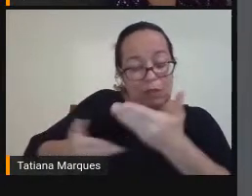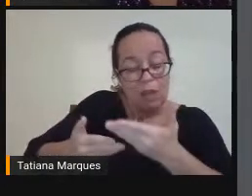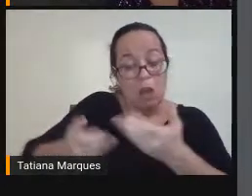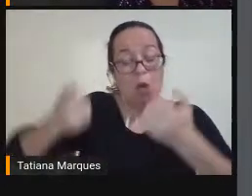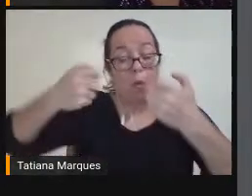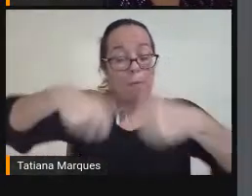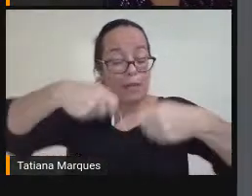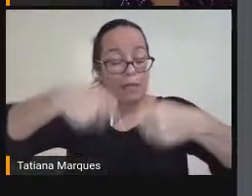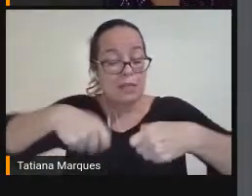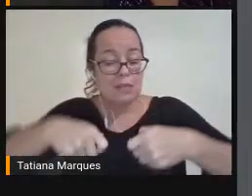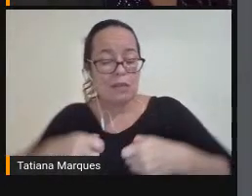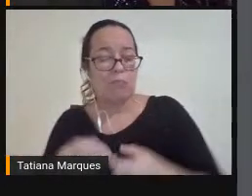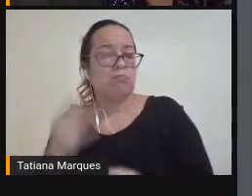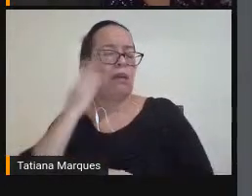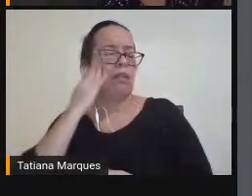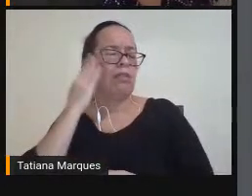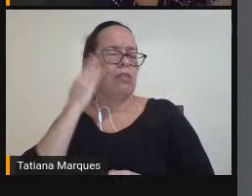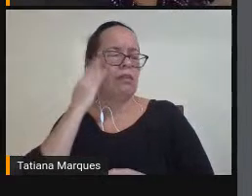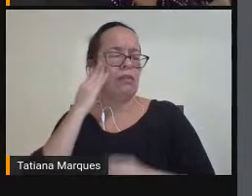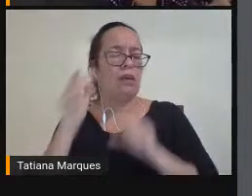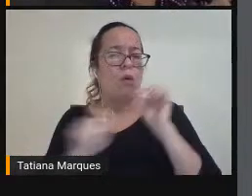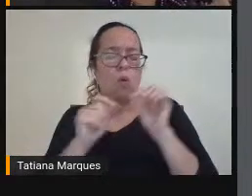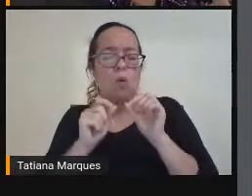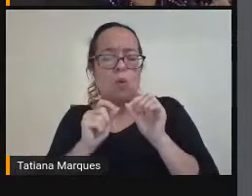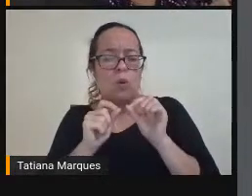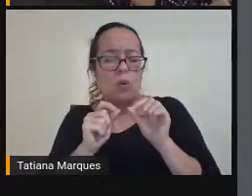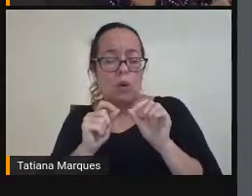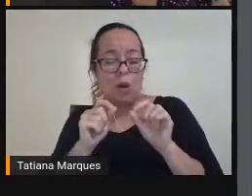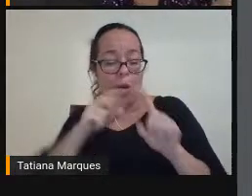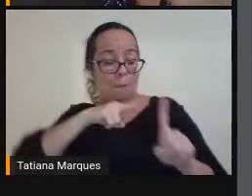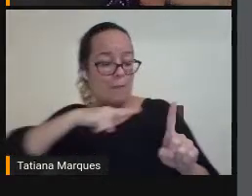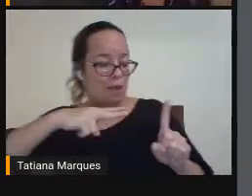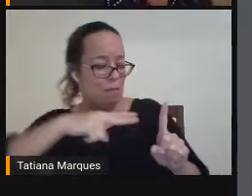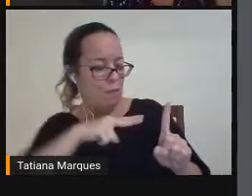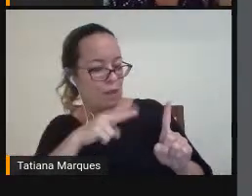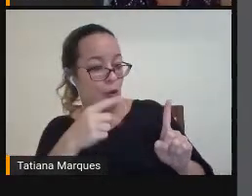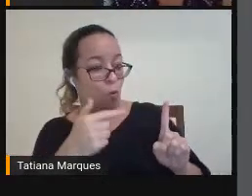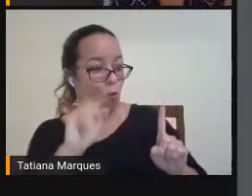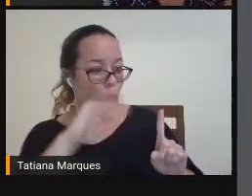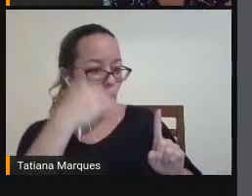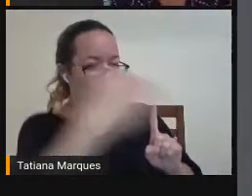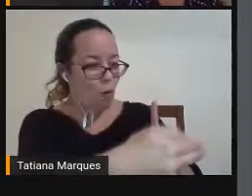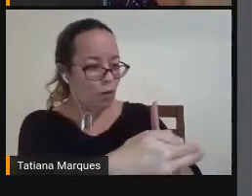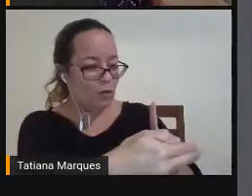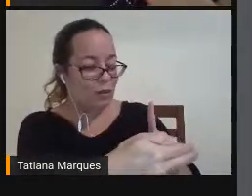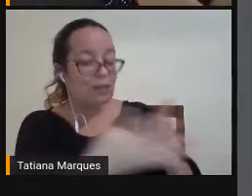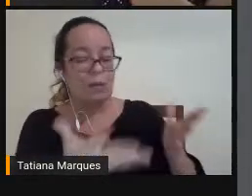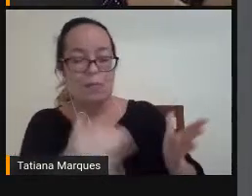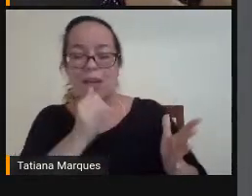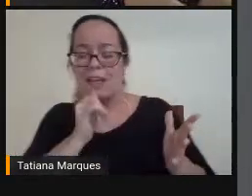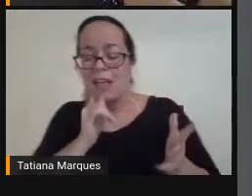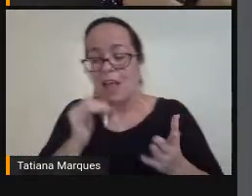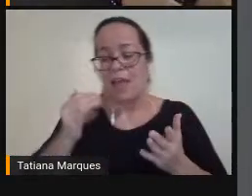Precisar Compreender A perspectiva Do outro Para eu me Comunicar Com vocês